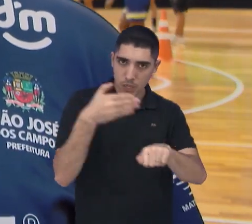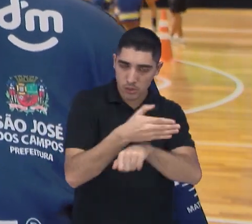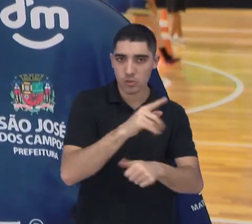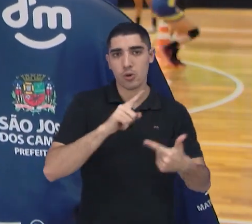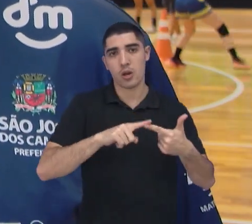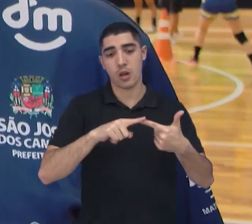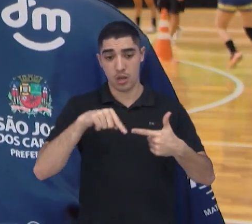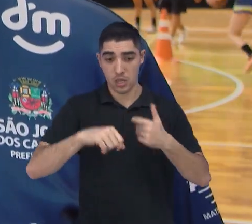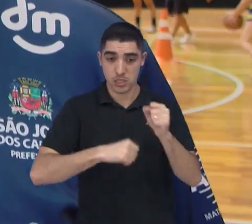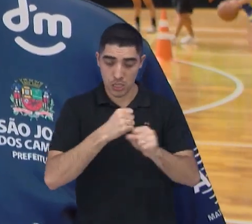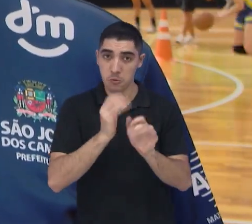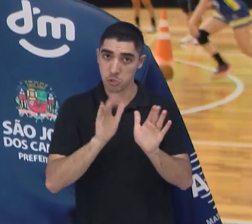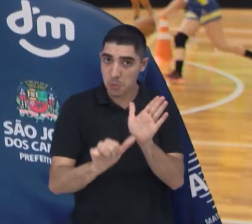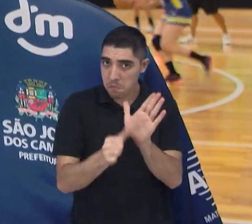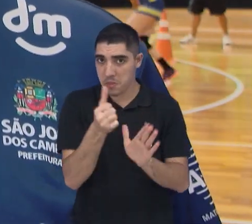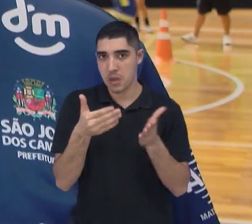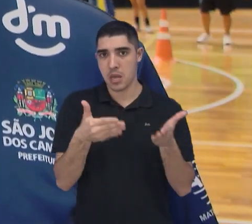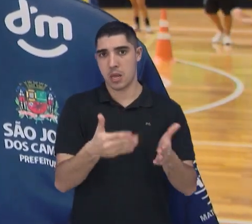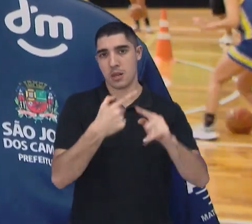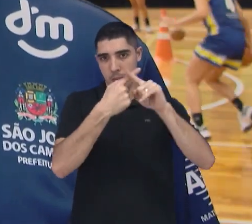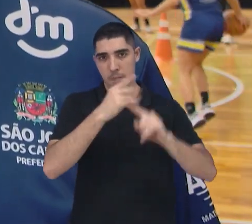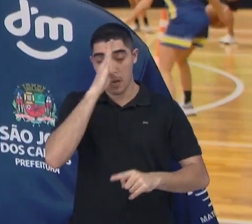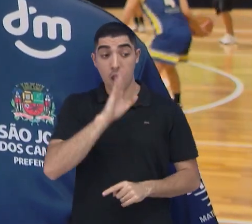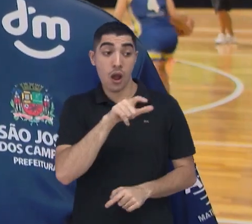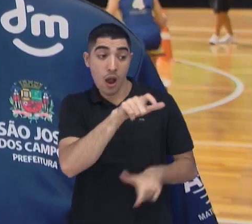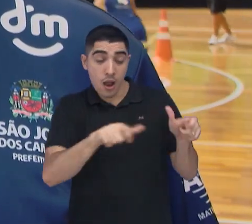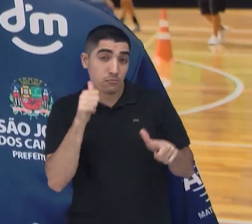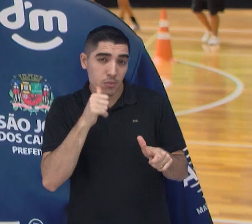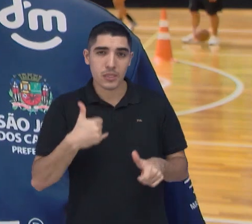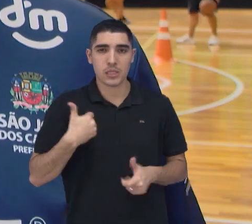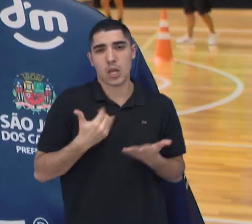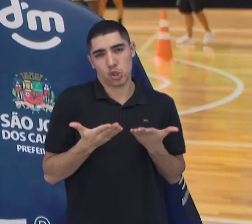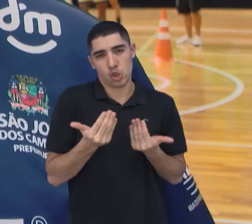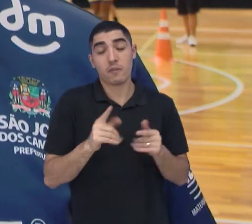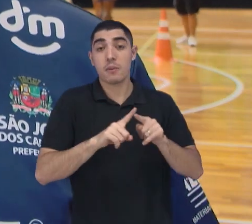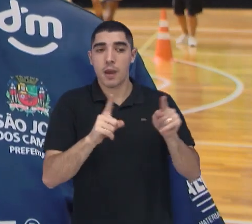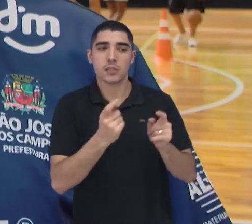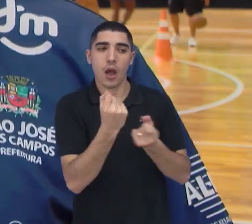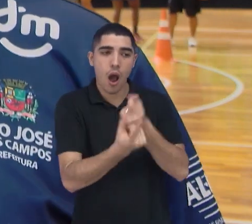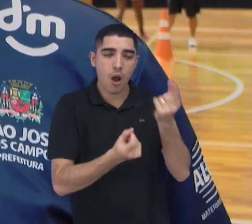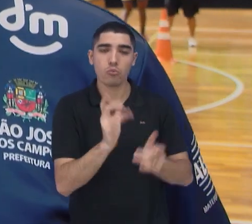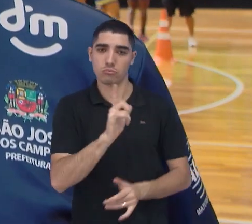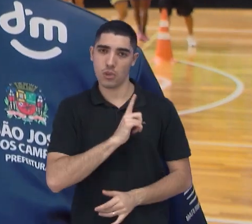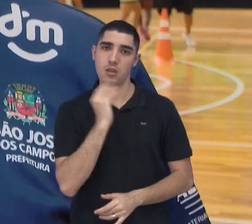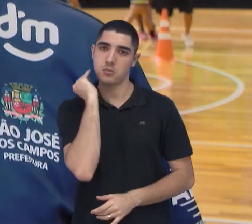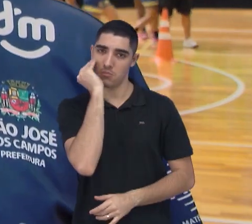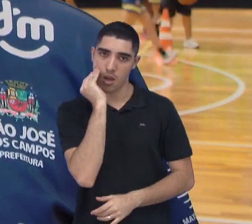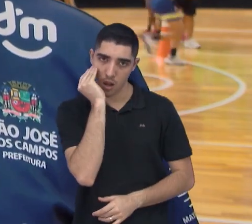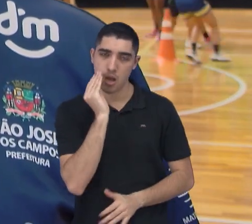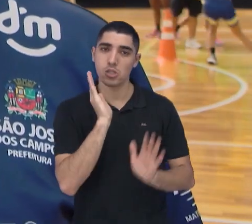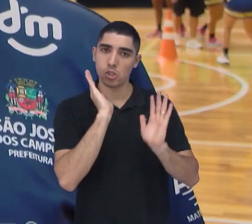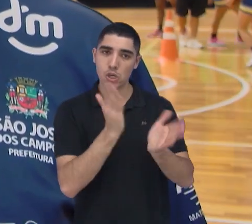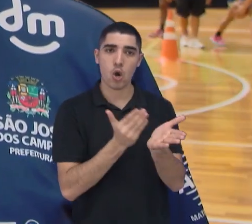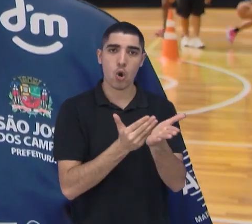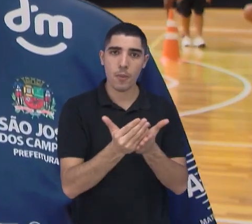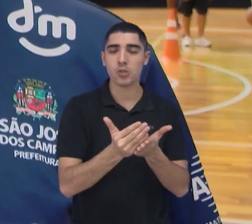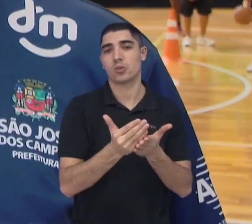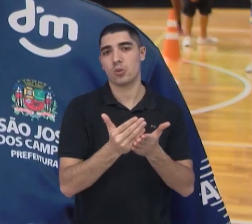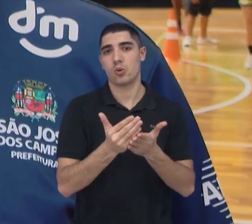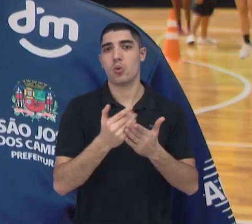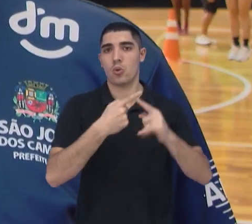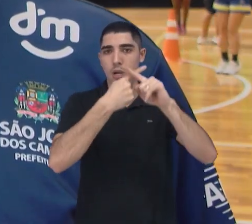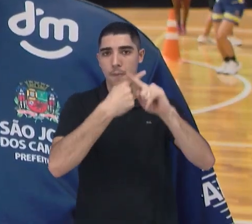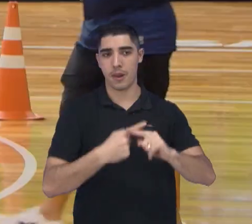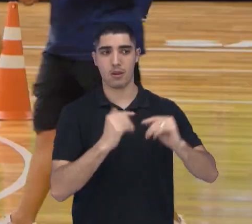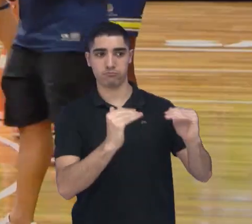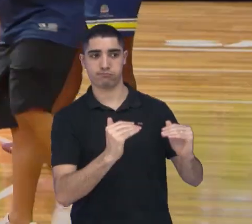que ainda temos um time jovem, mas é um time que já tem uma experiência, já vivenciaram o campeonato adulto, profissional. Então elas estão bem